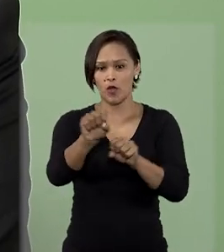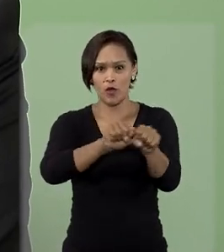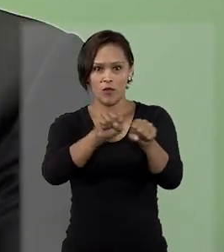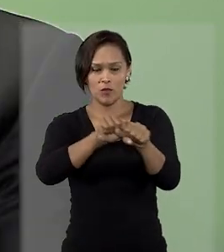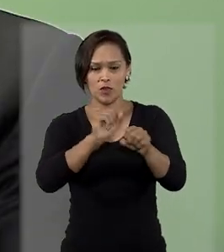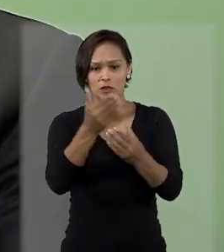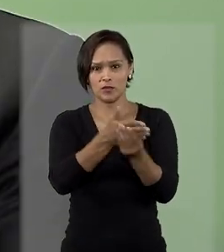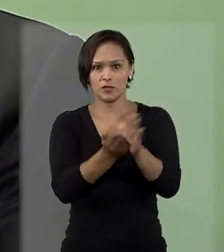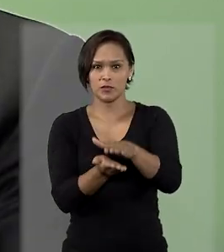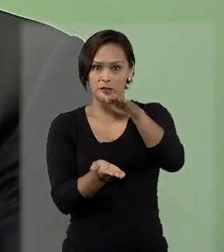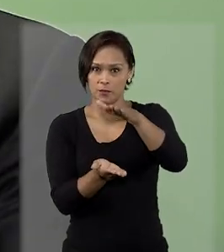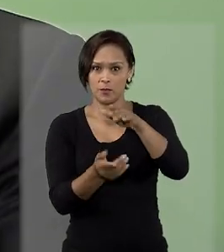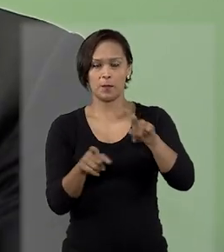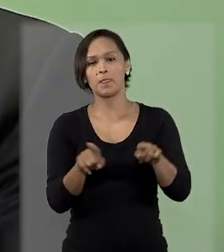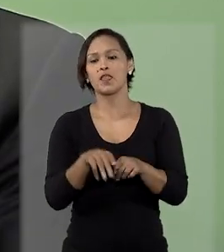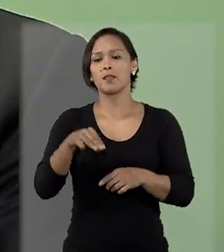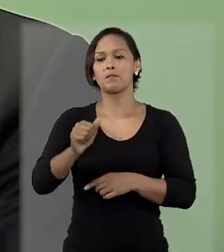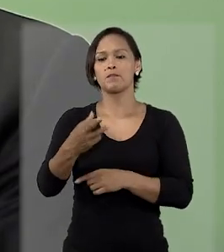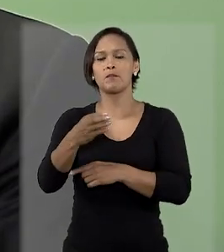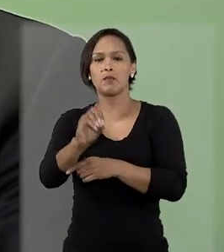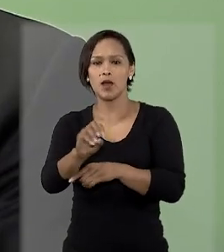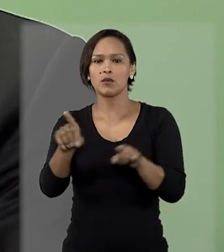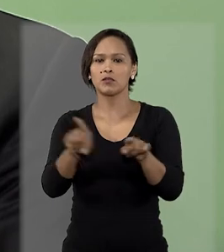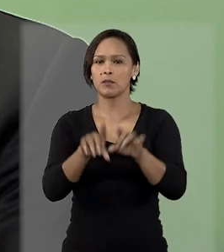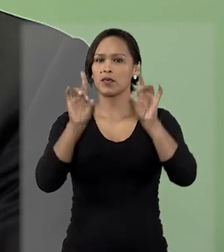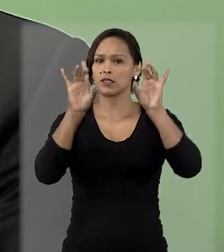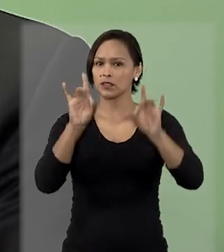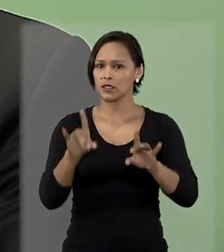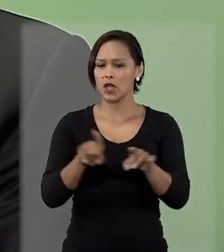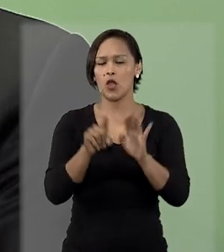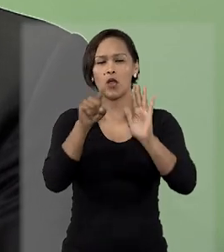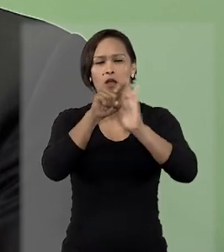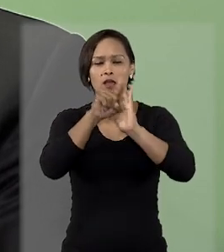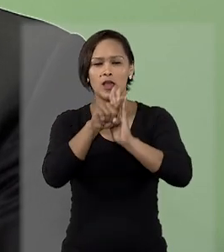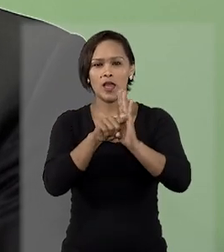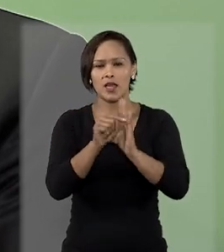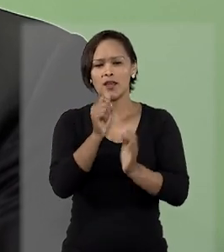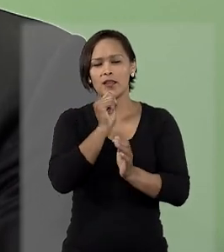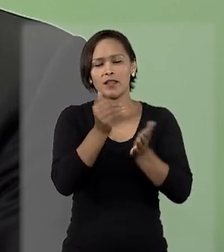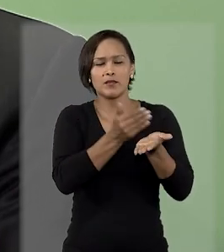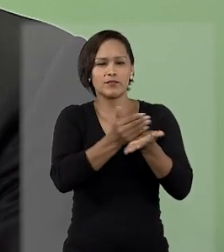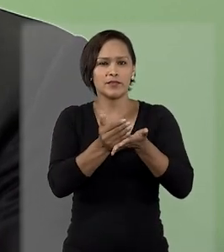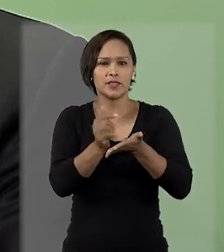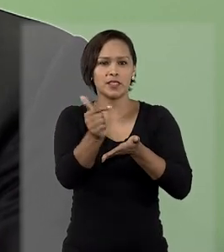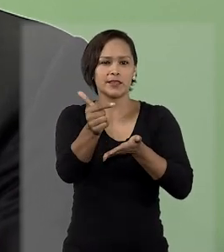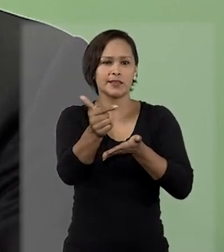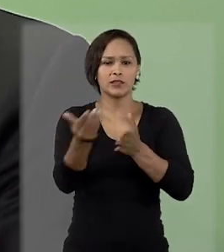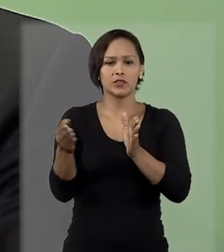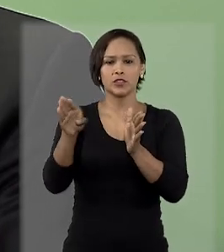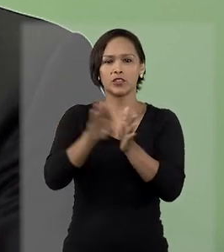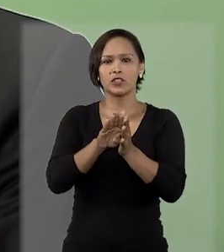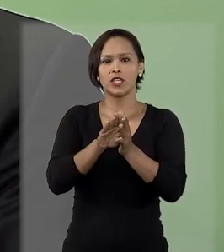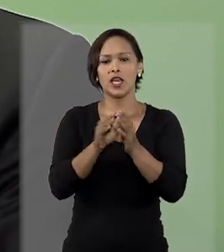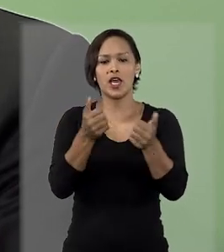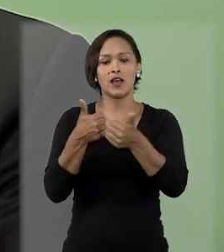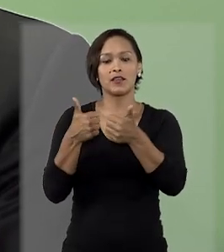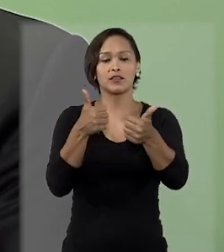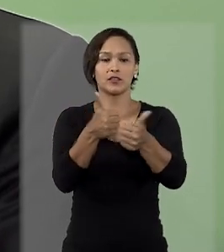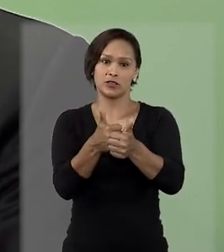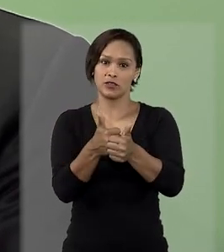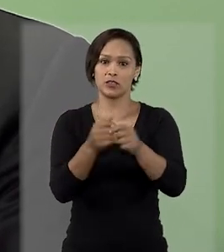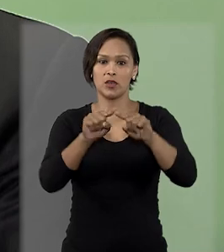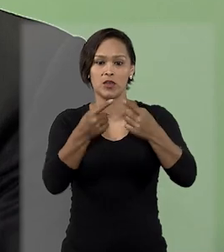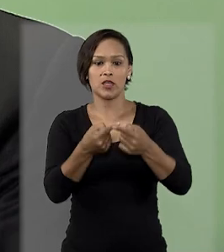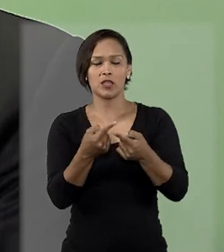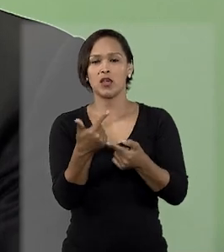autos. Mauro Campbell destacou que as apurações ainda estão no início e sequer chegaram à fase de instrução, não